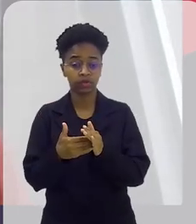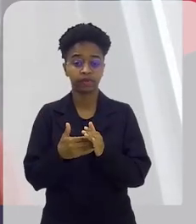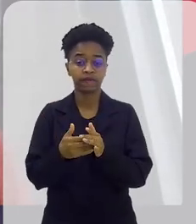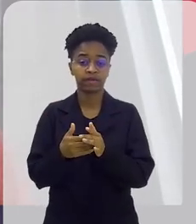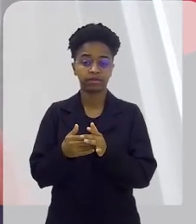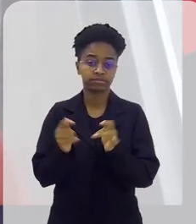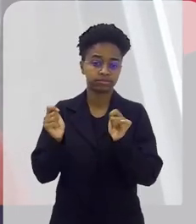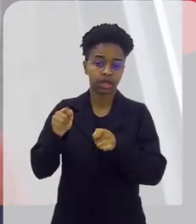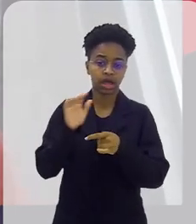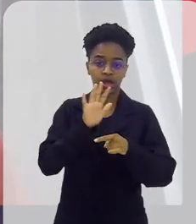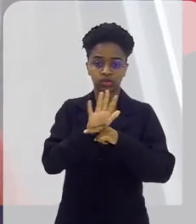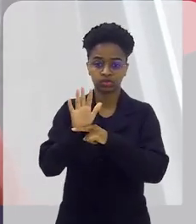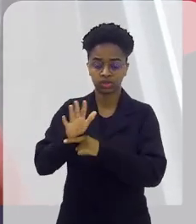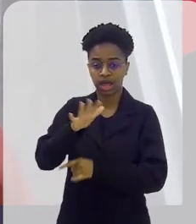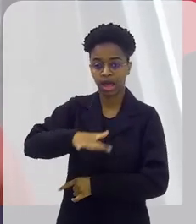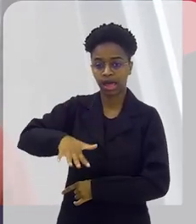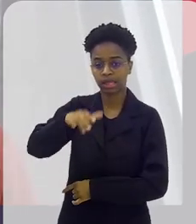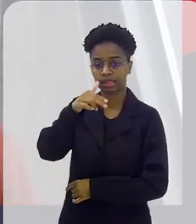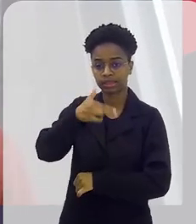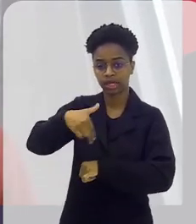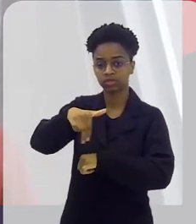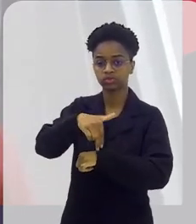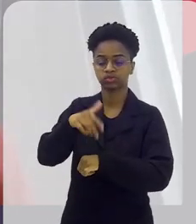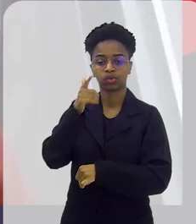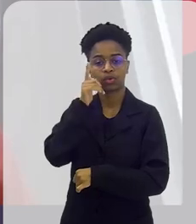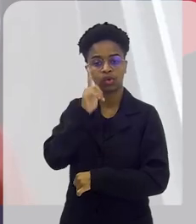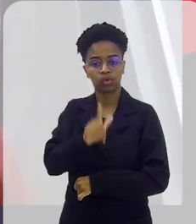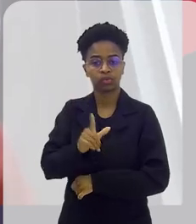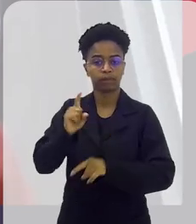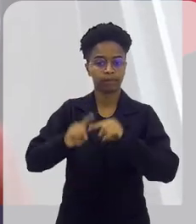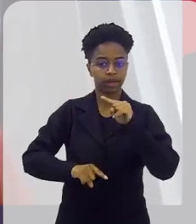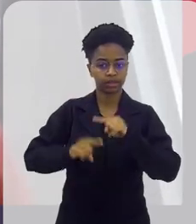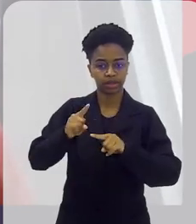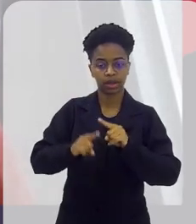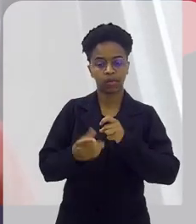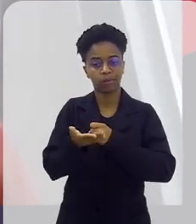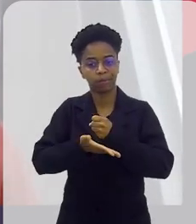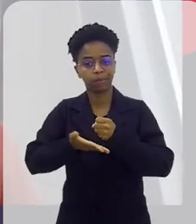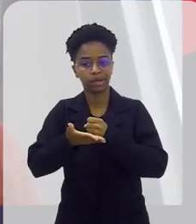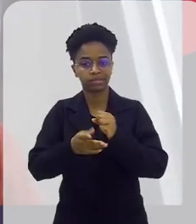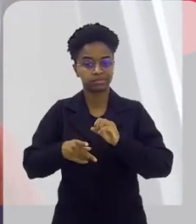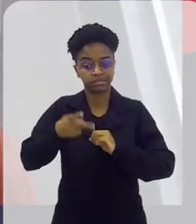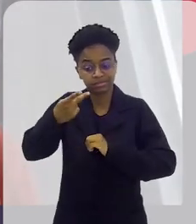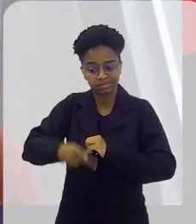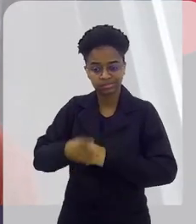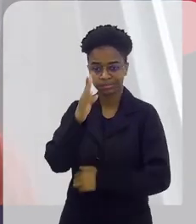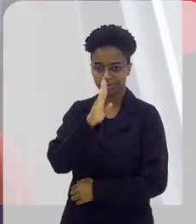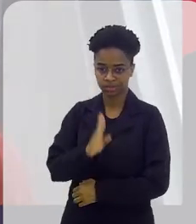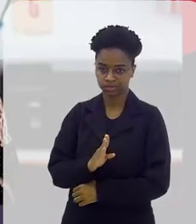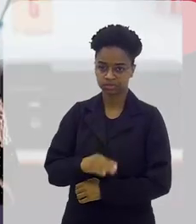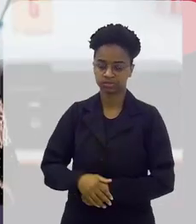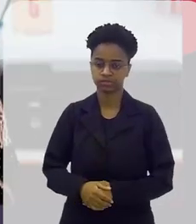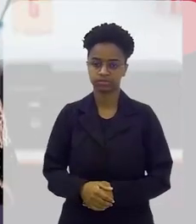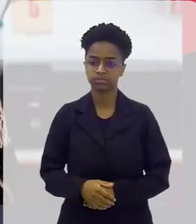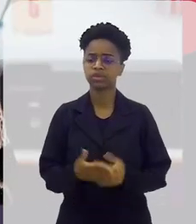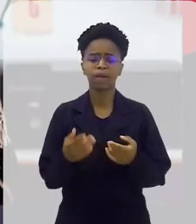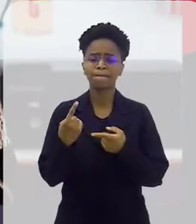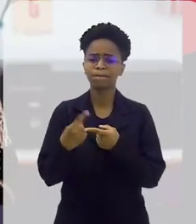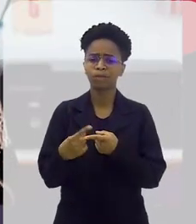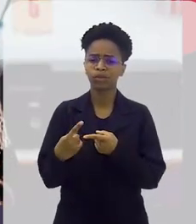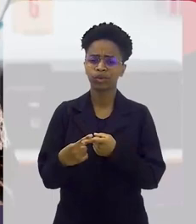mercado nacional tenha cada vez mais produtos de matéria-prima nacionais. E por que,